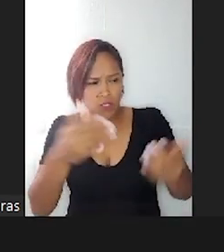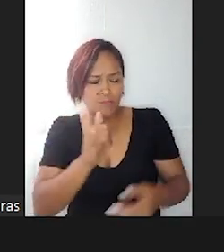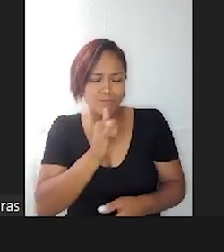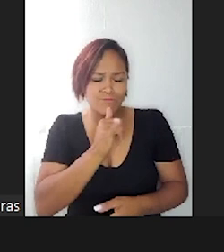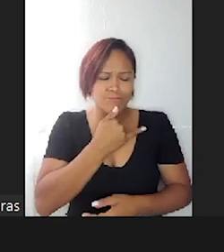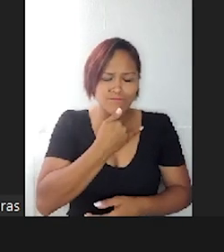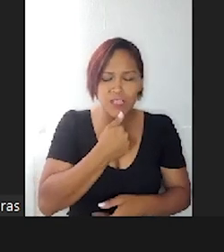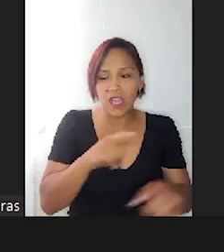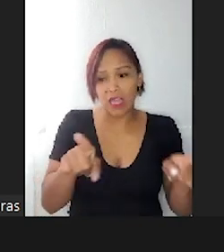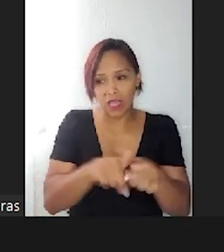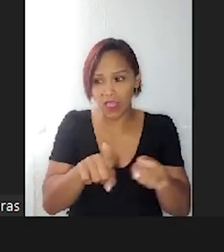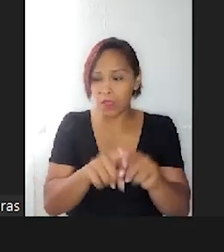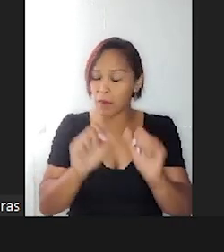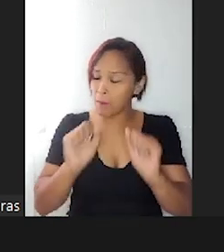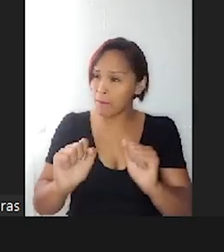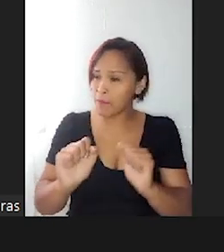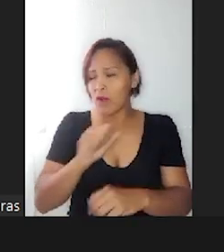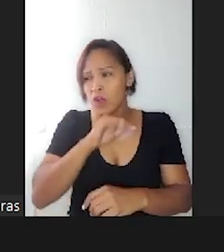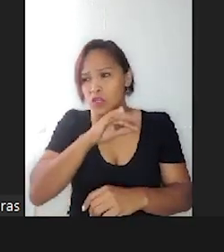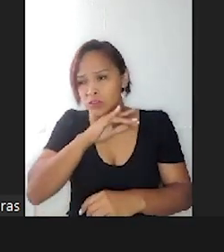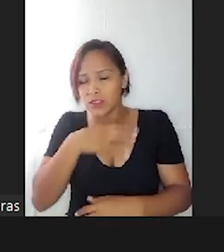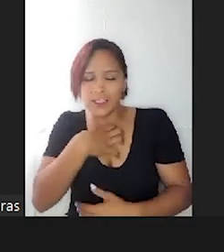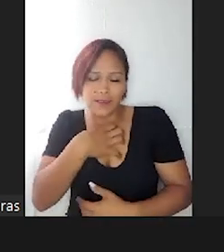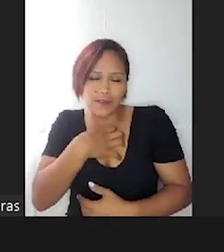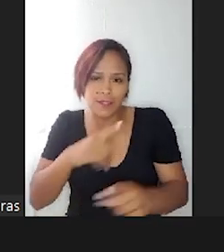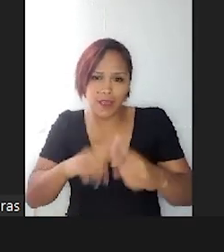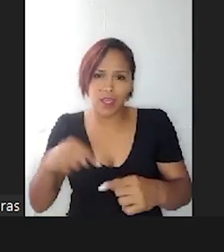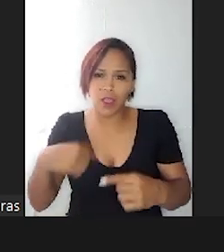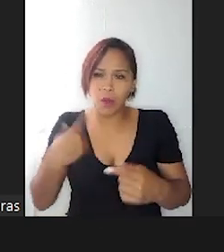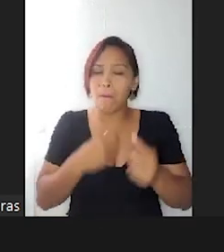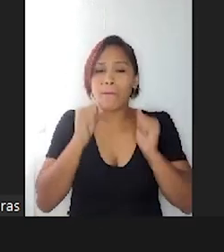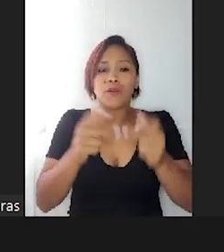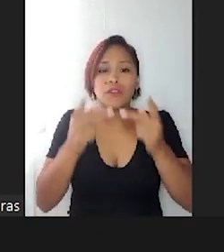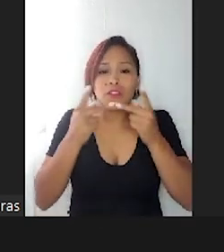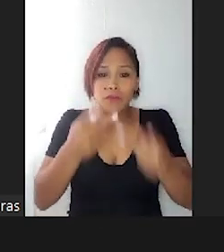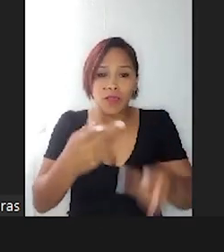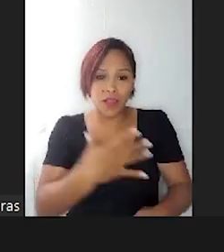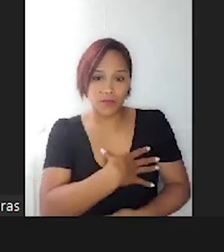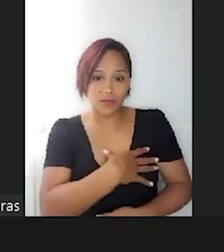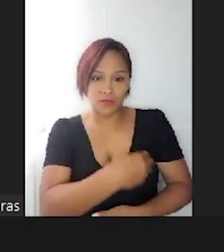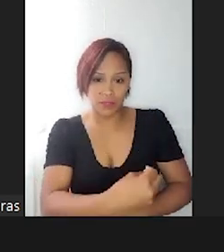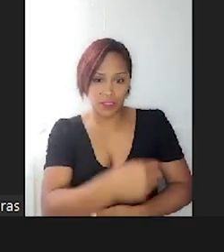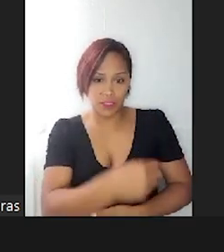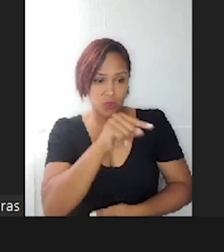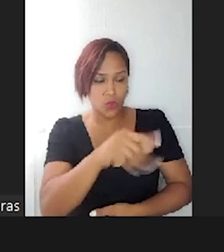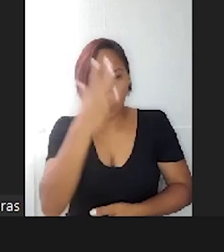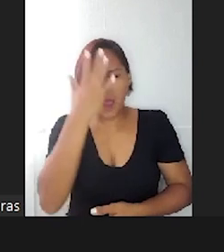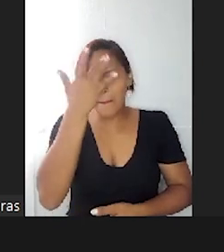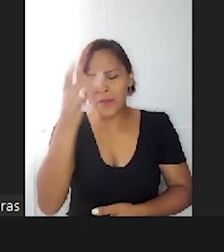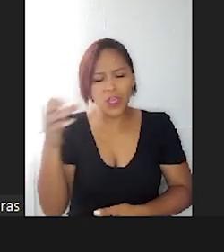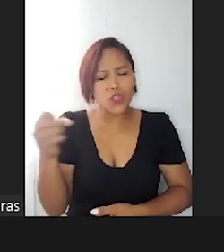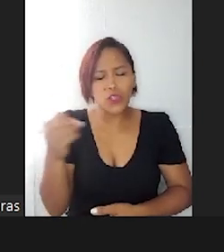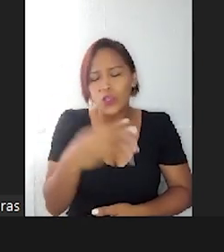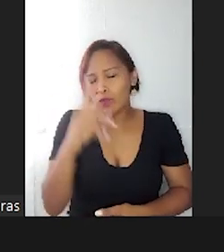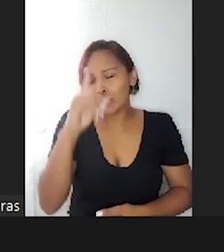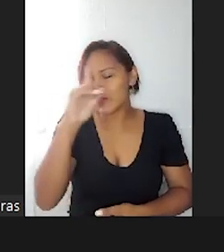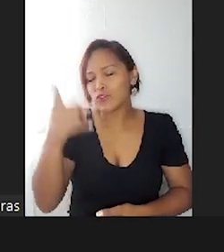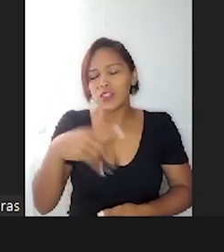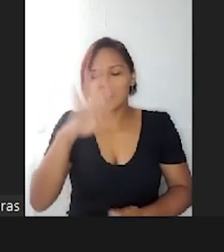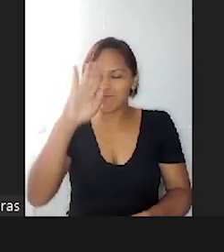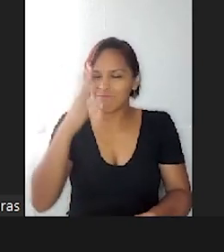hoje, mas, e a gente poder dizer, filho, amanhã vai ser um dia melhor, tenho certeza